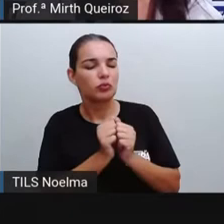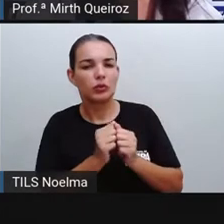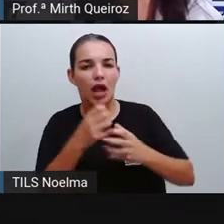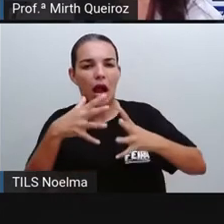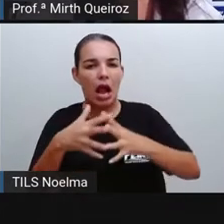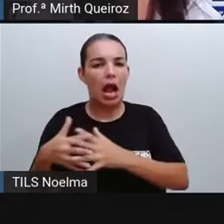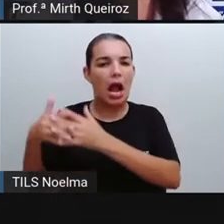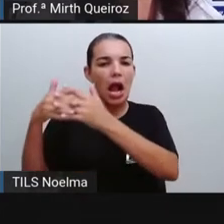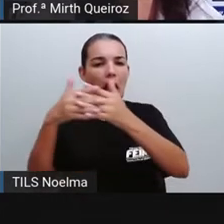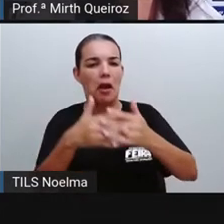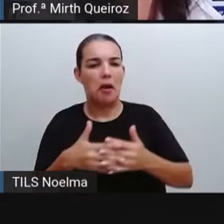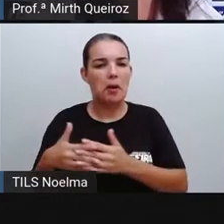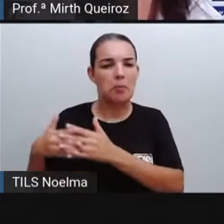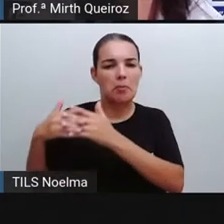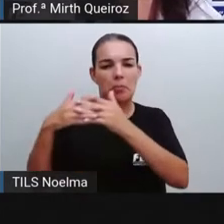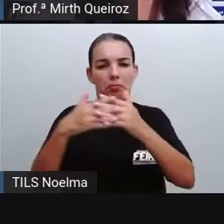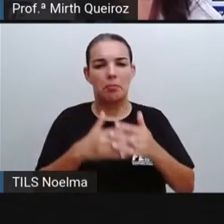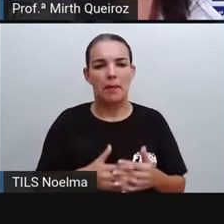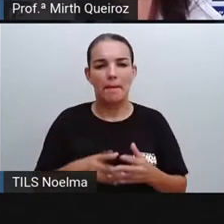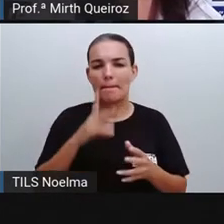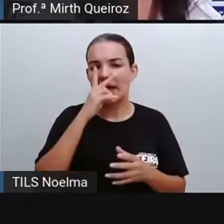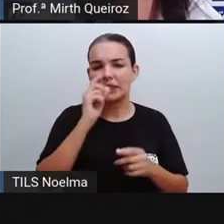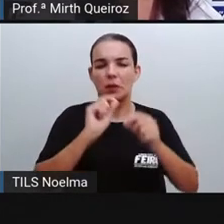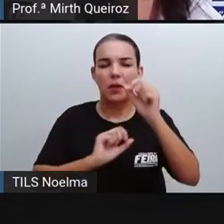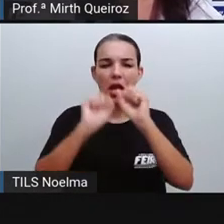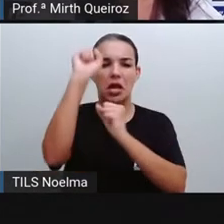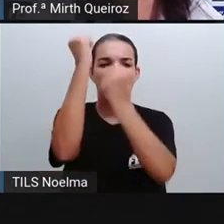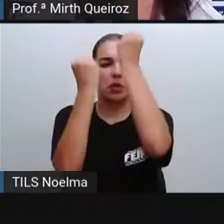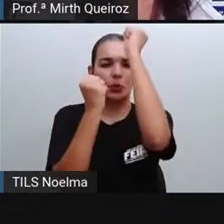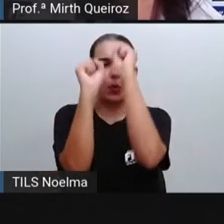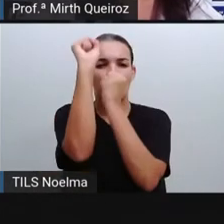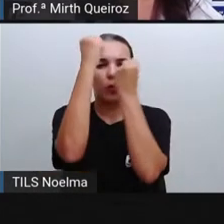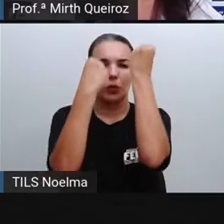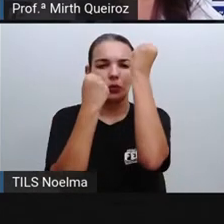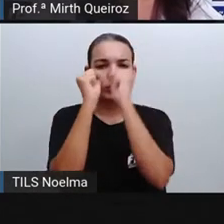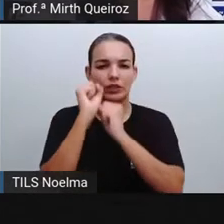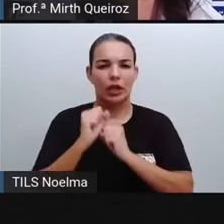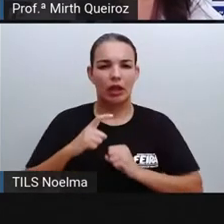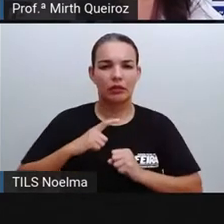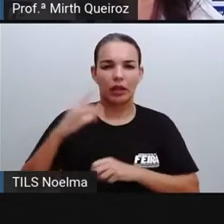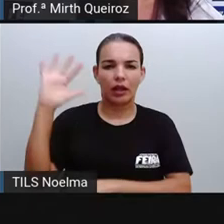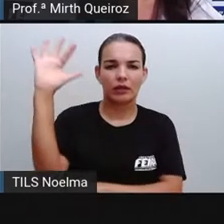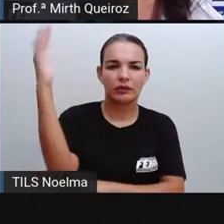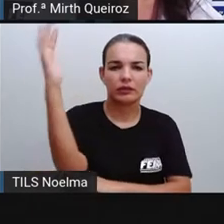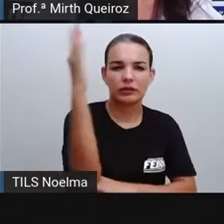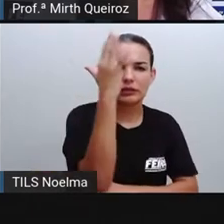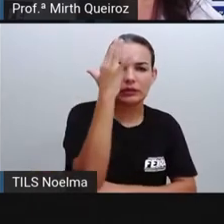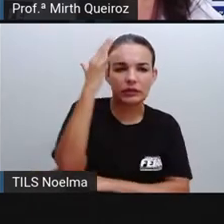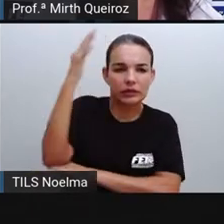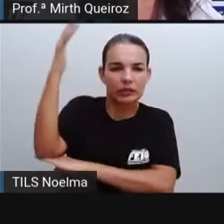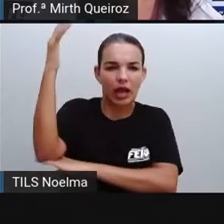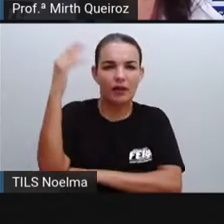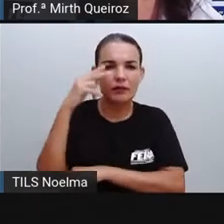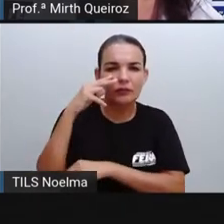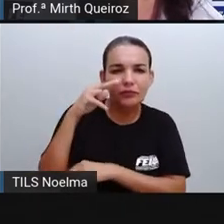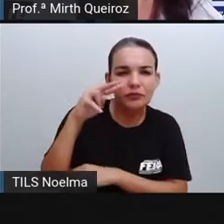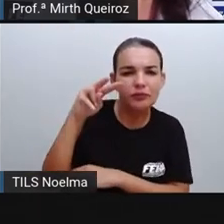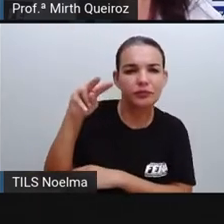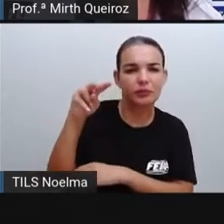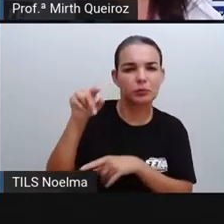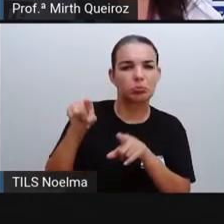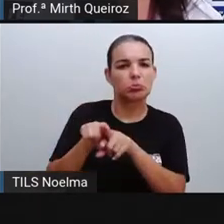parecendo processos industriais, a gente tem também as árvores ali logo acima, né?